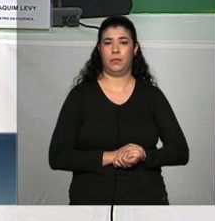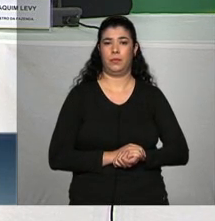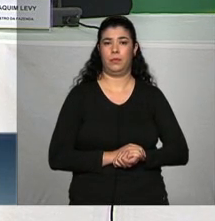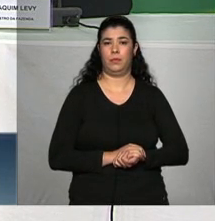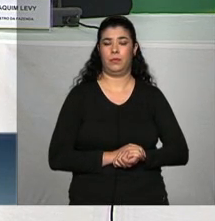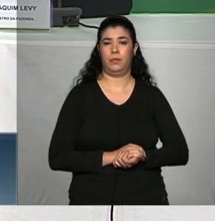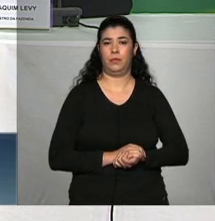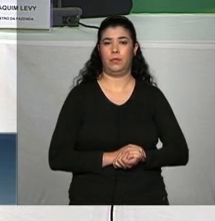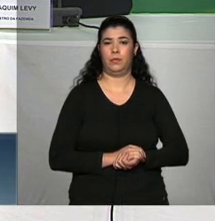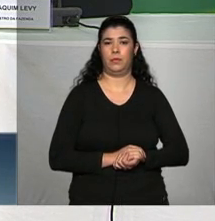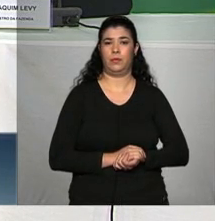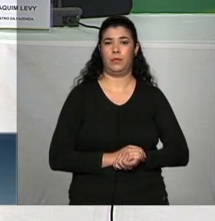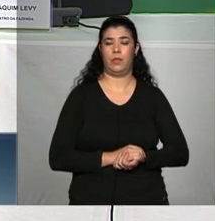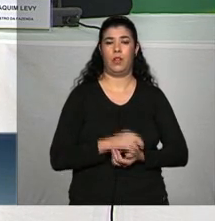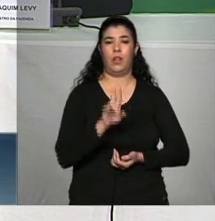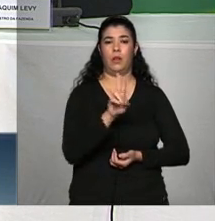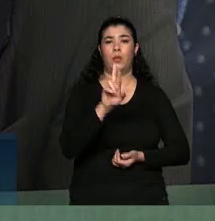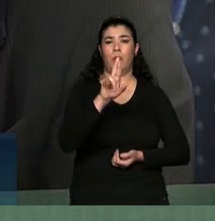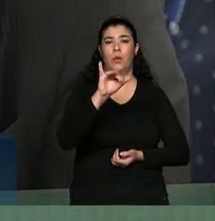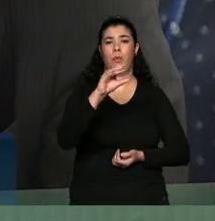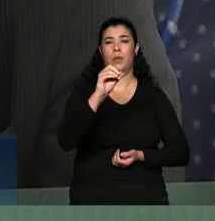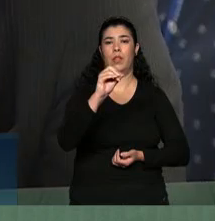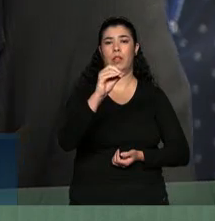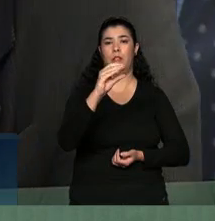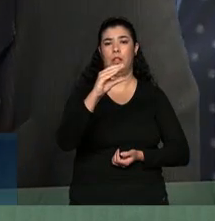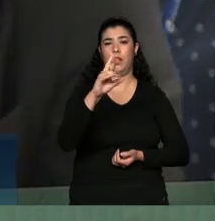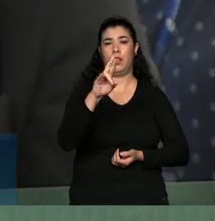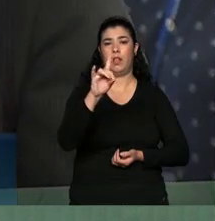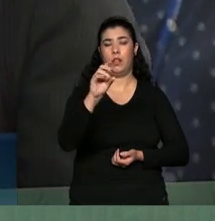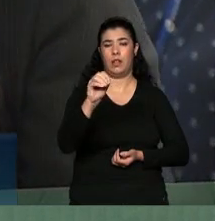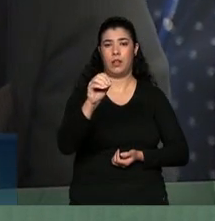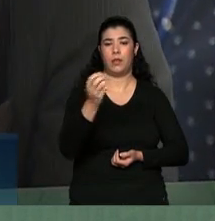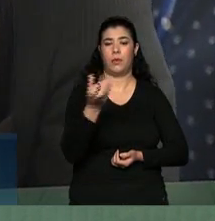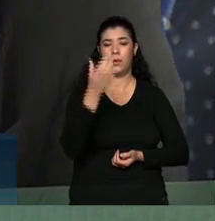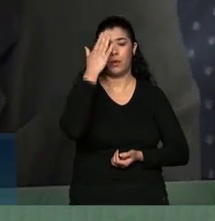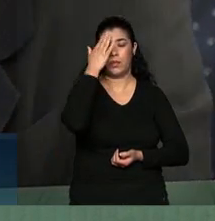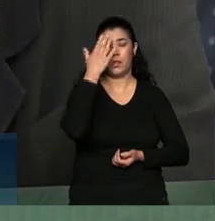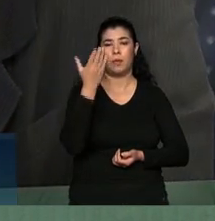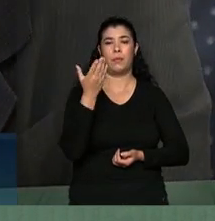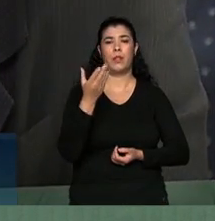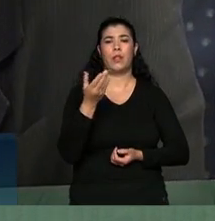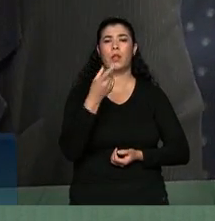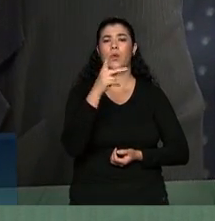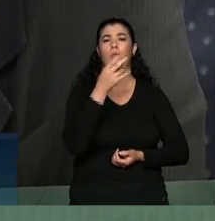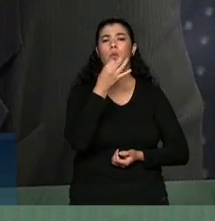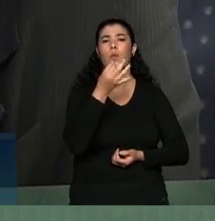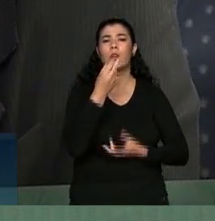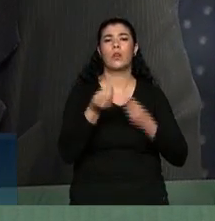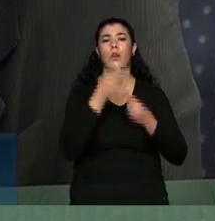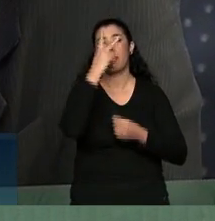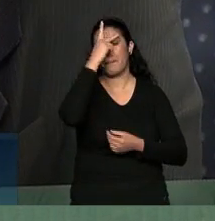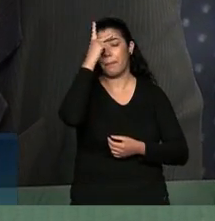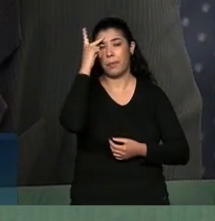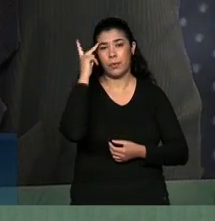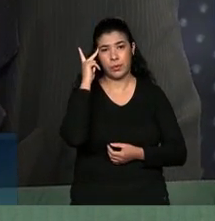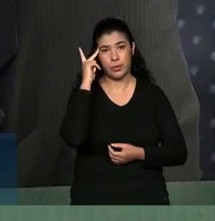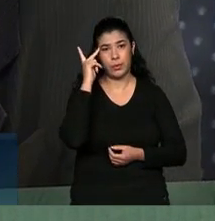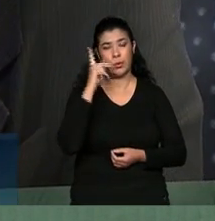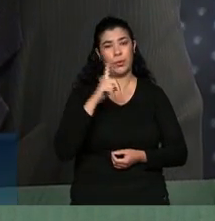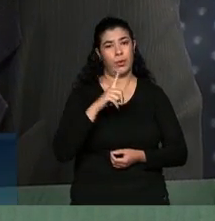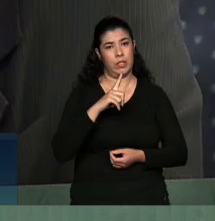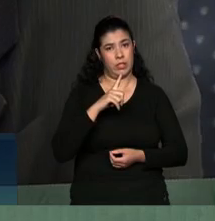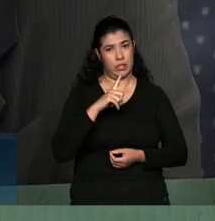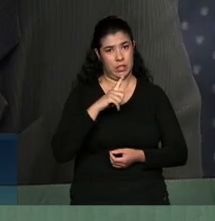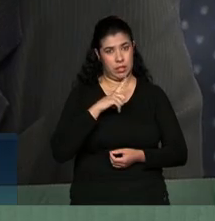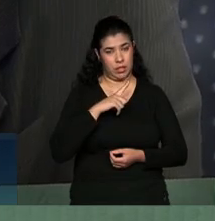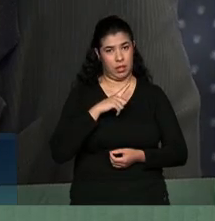Ricardo Rede TV eu queria saber dos senhores o seguinte como que fica a situação dos aposentados que ainda estão na ativa